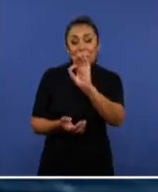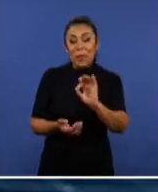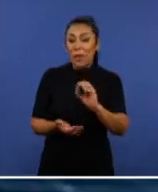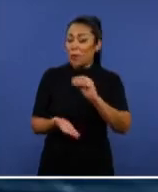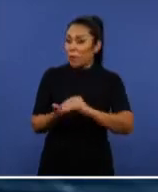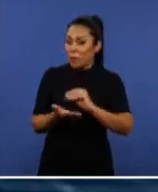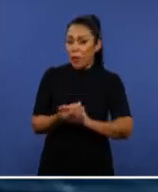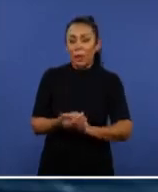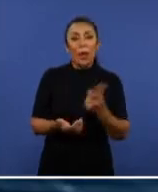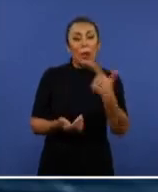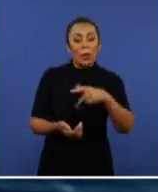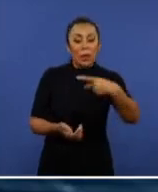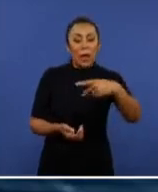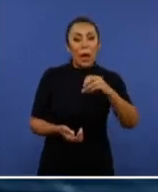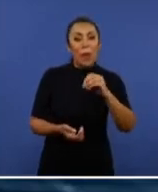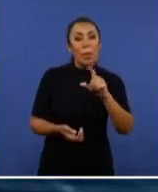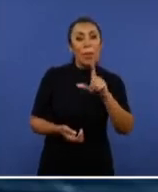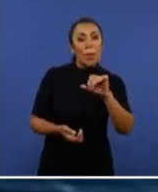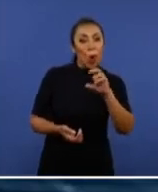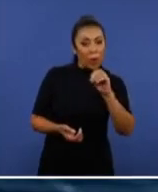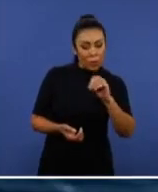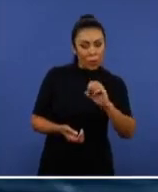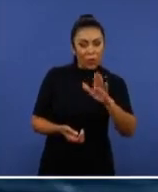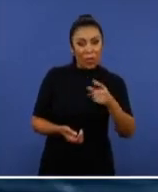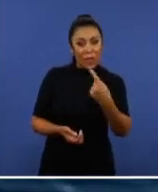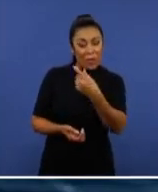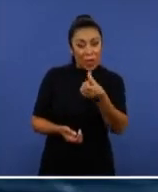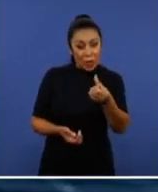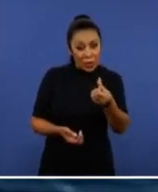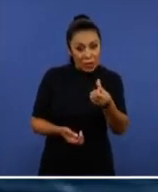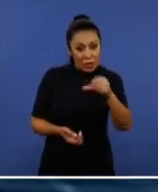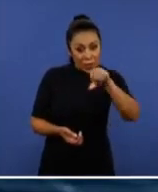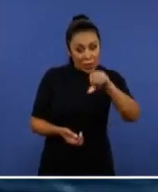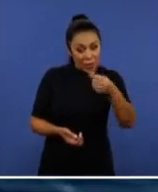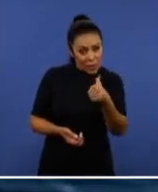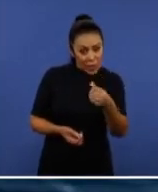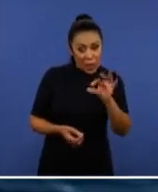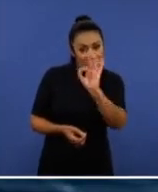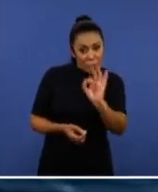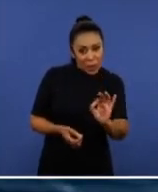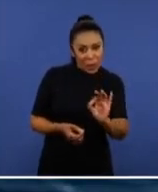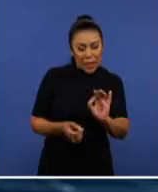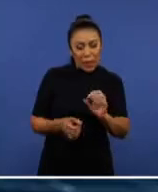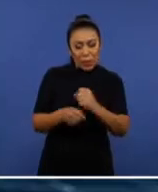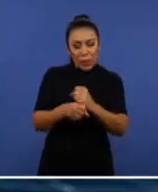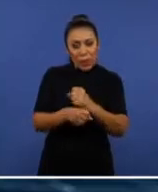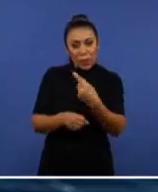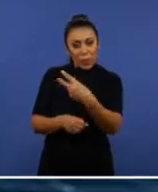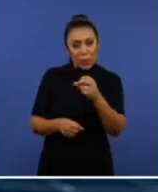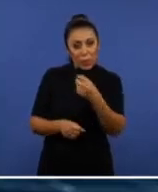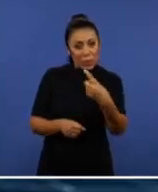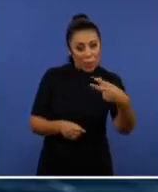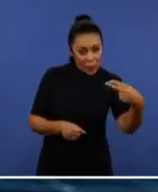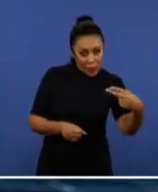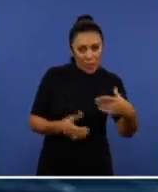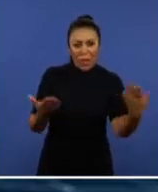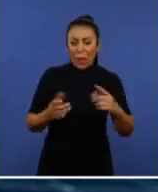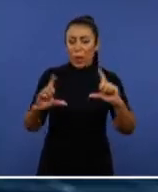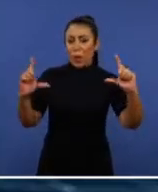A da poliomielite, que já chegou a ser de 96% em 2012, caiu a índices um pouco superiores a